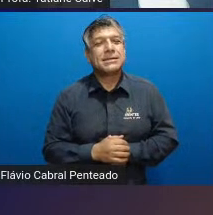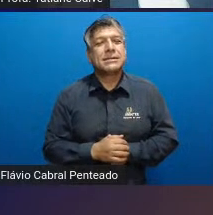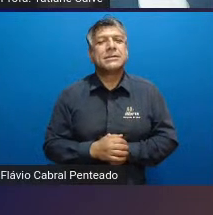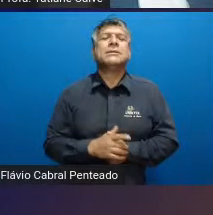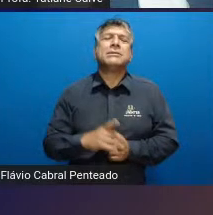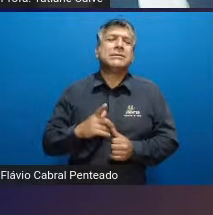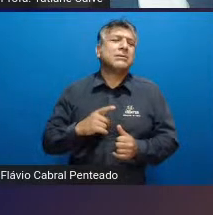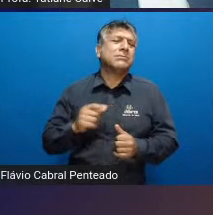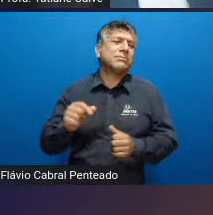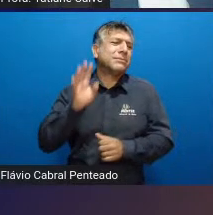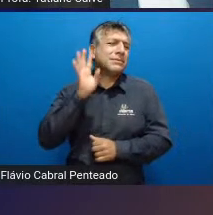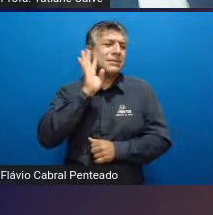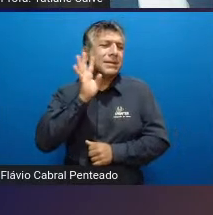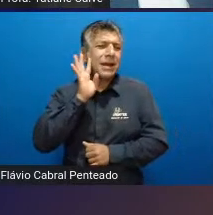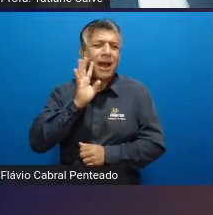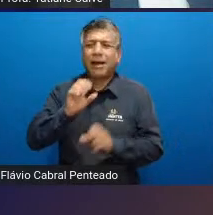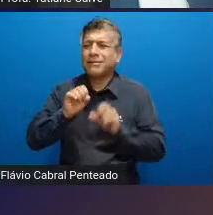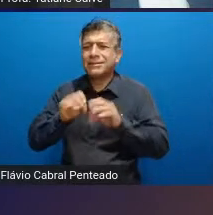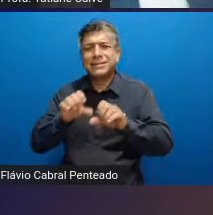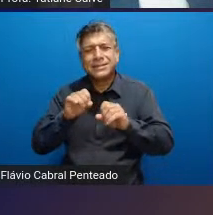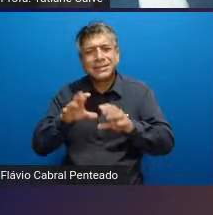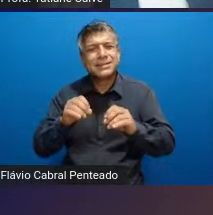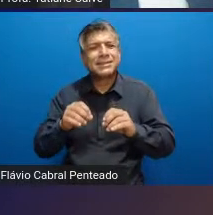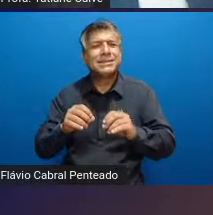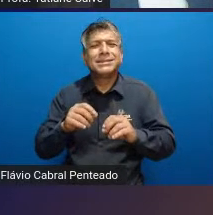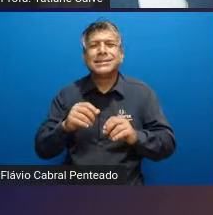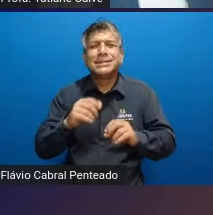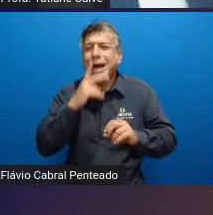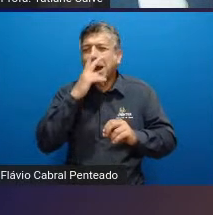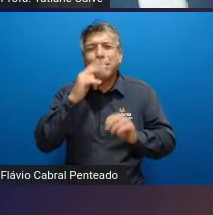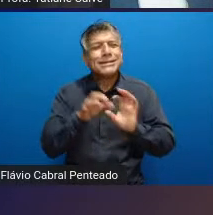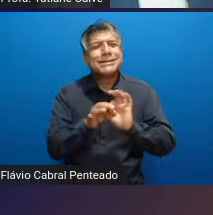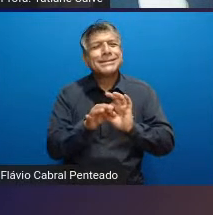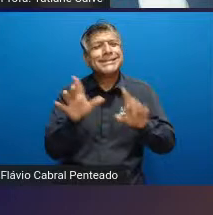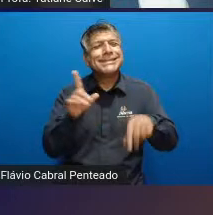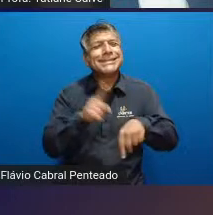recreativo fica educativo e fica muito didático